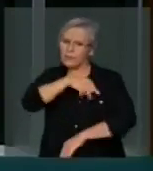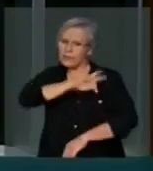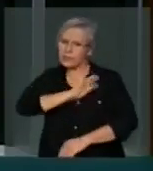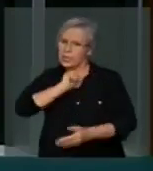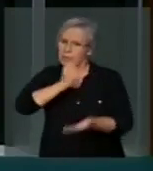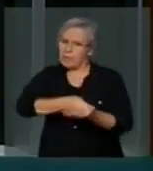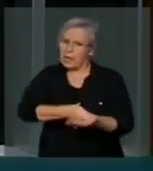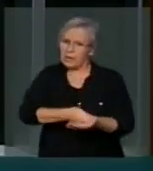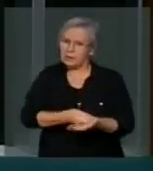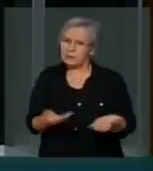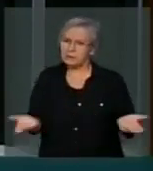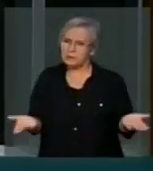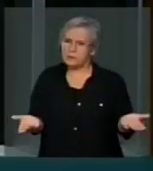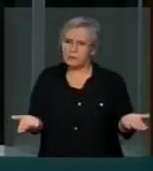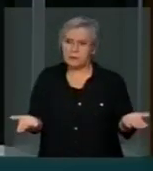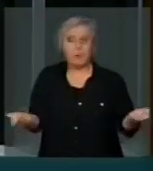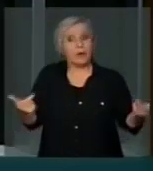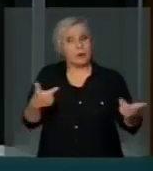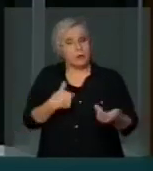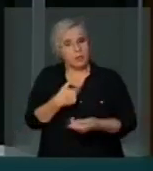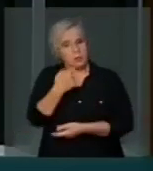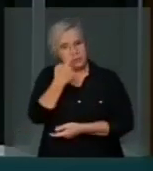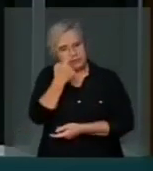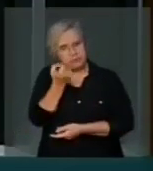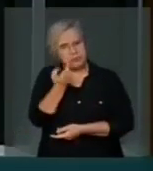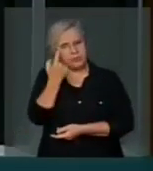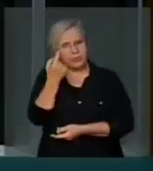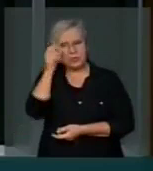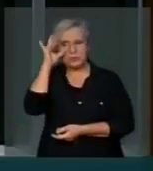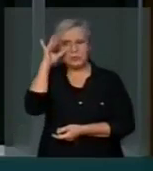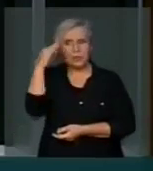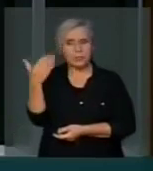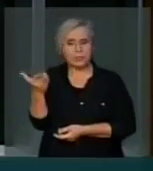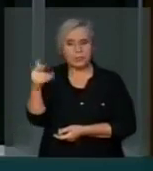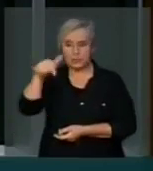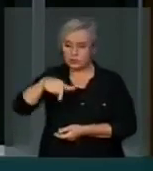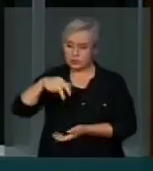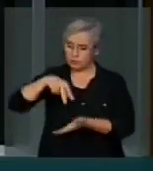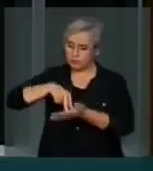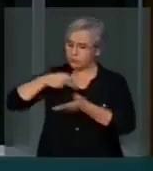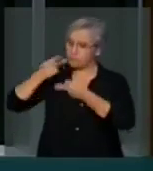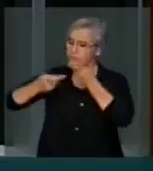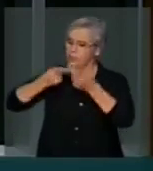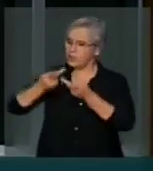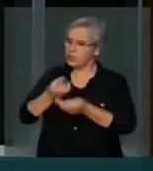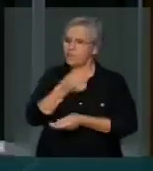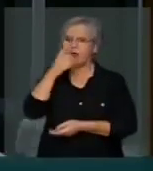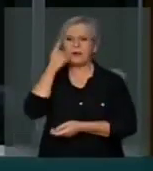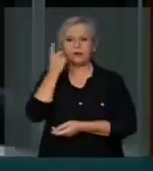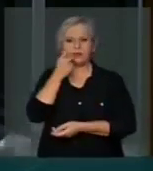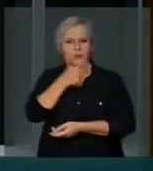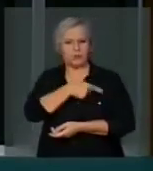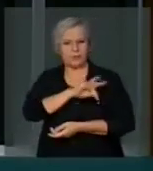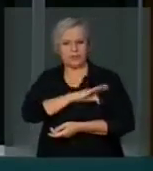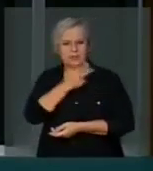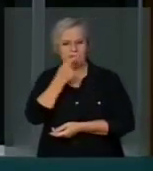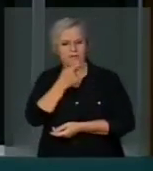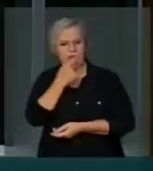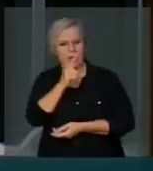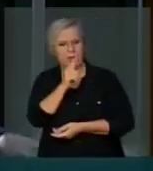E eu acho muito interessante ver aqui nessas tribunas parlamentares do PT falando em golpe.